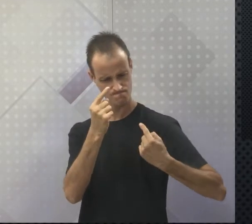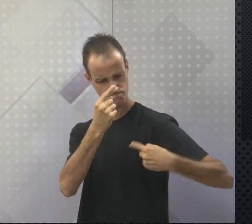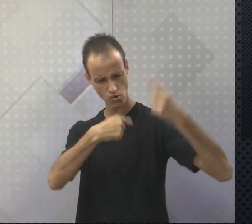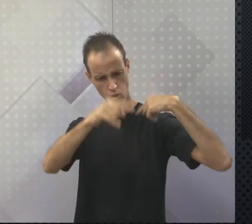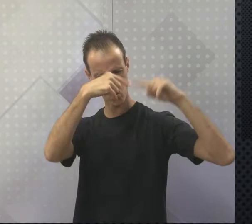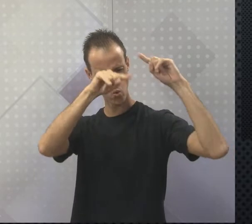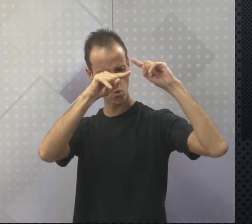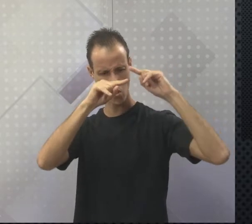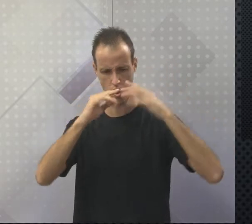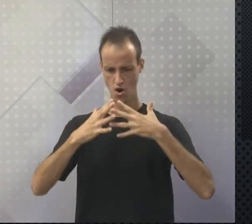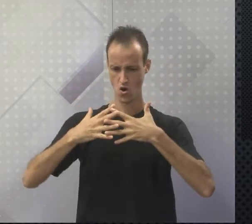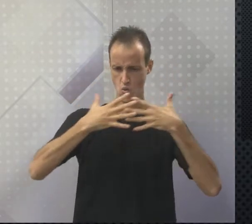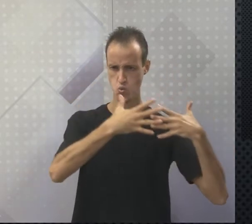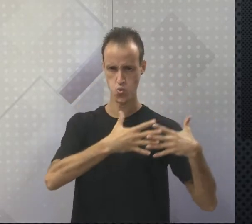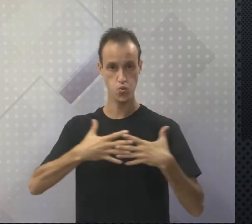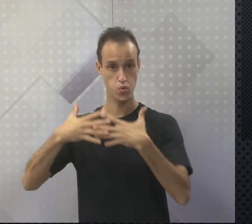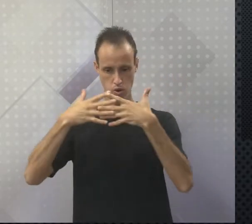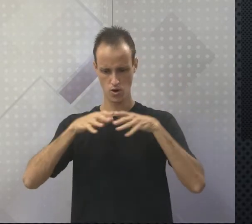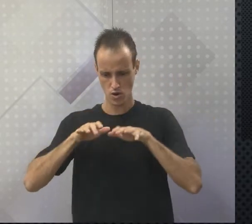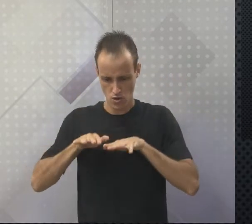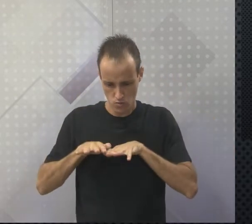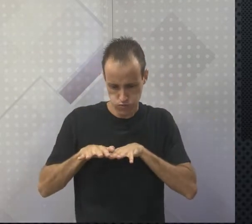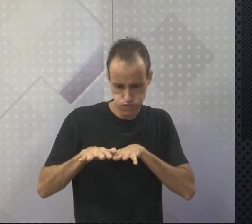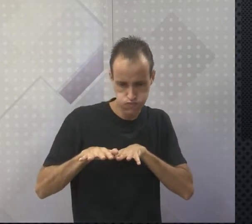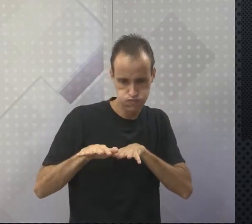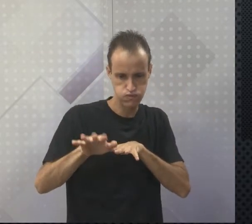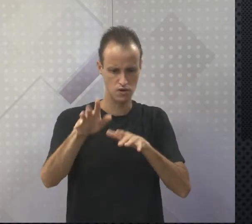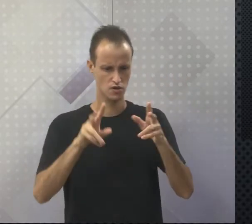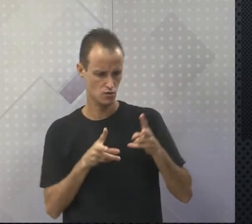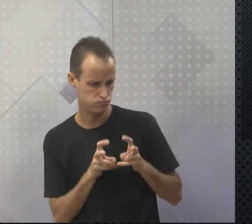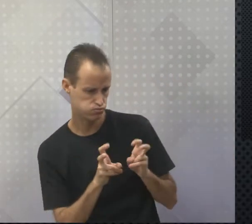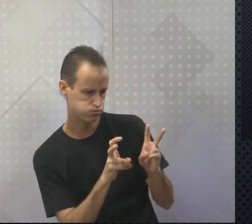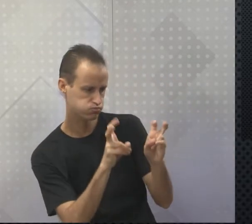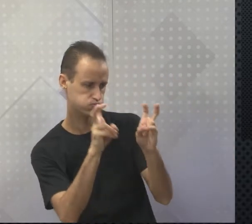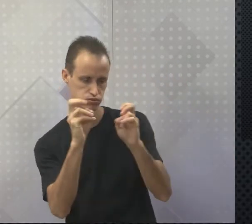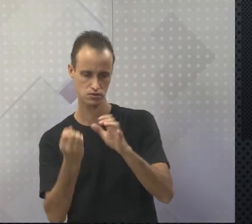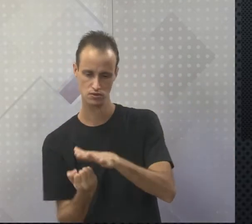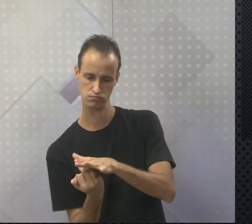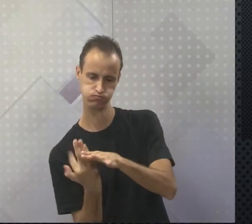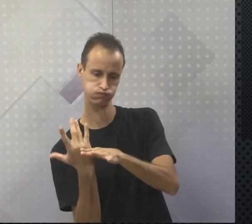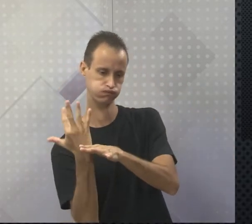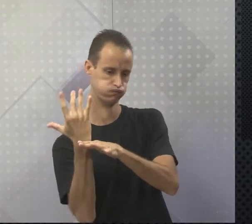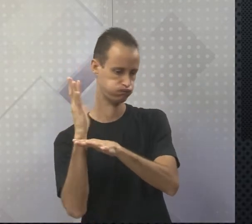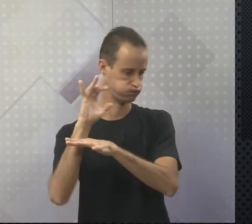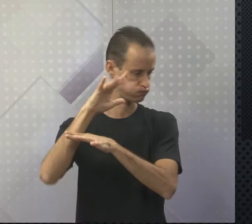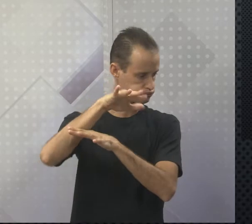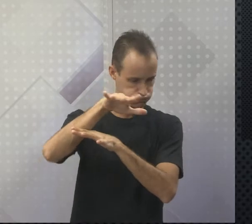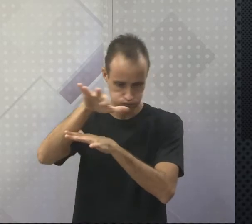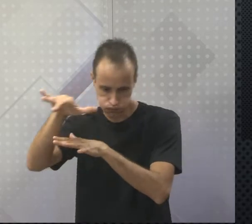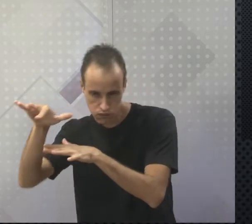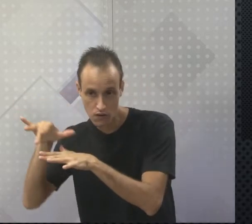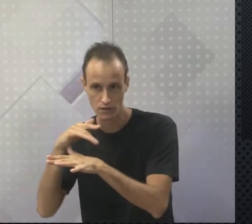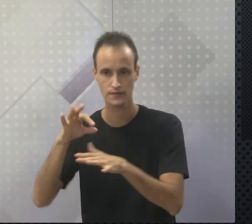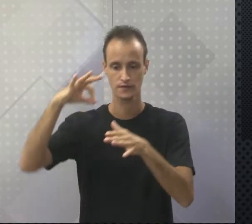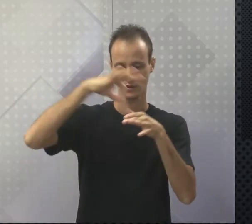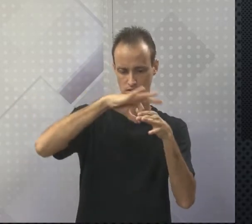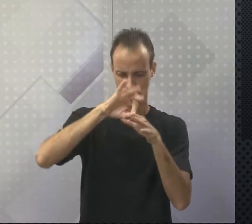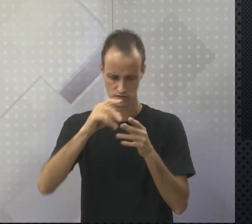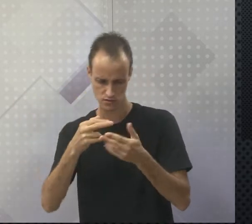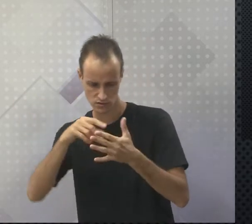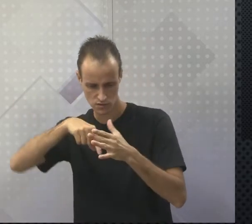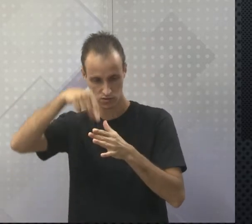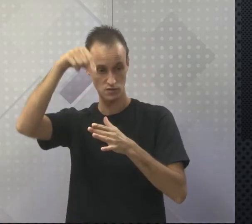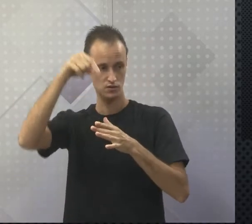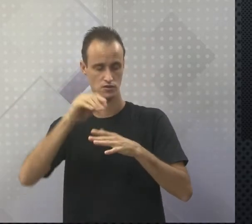máquinas, fertilizantes, agrotóxicos, sistema de irrigação, sementes selecionadas, mão de obra pouco